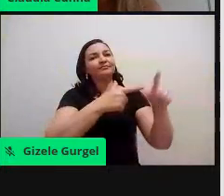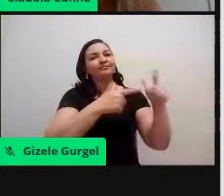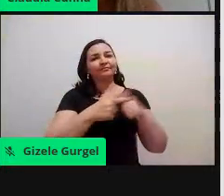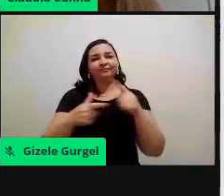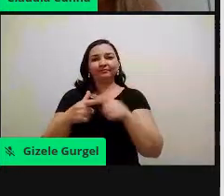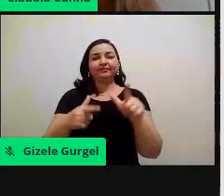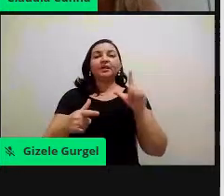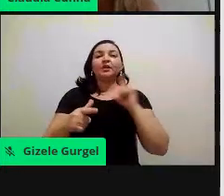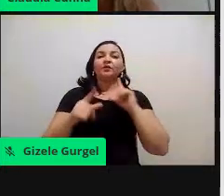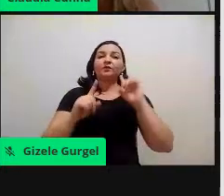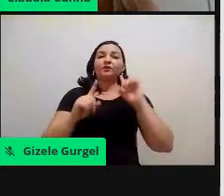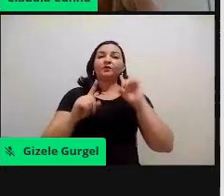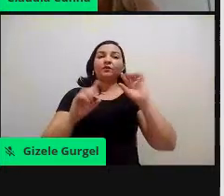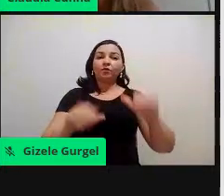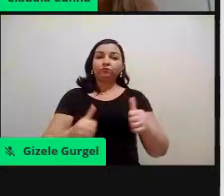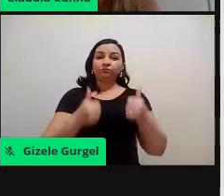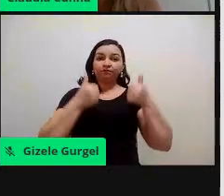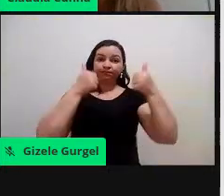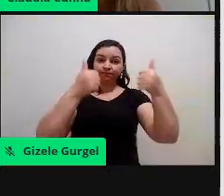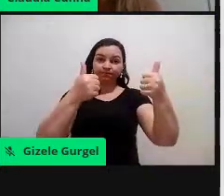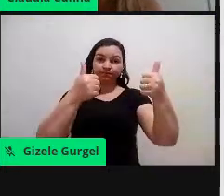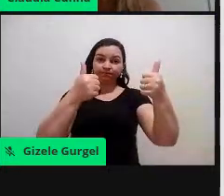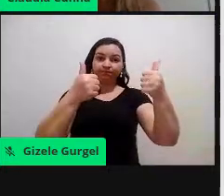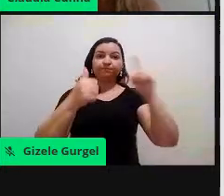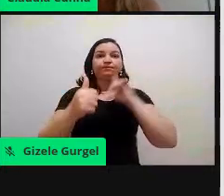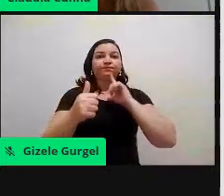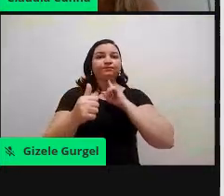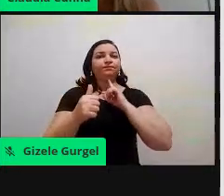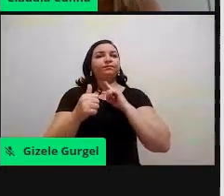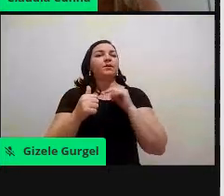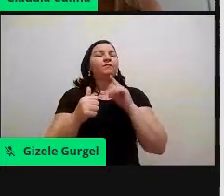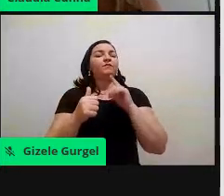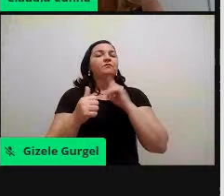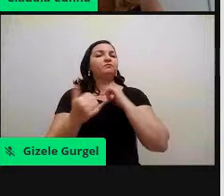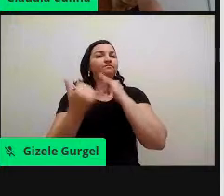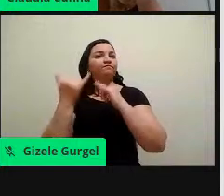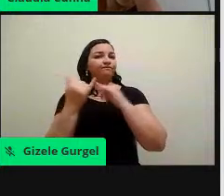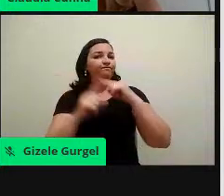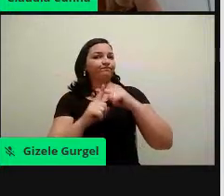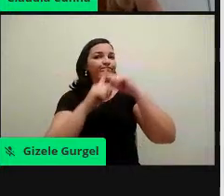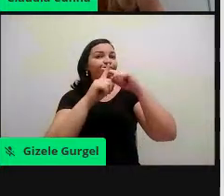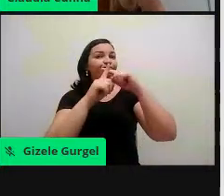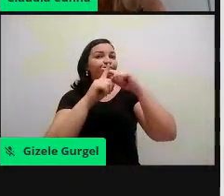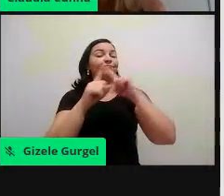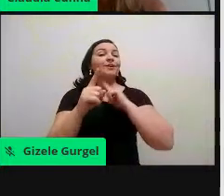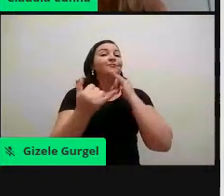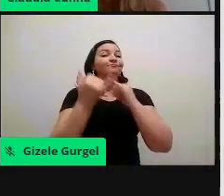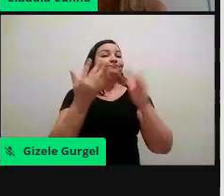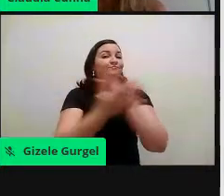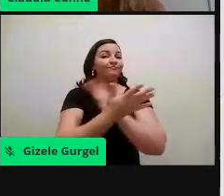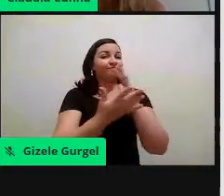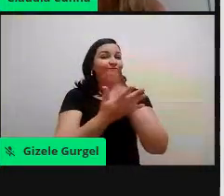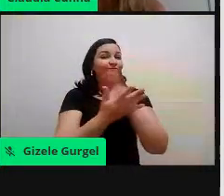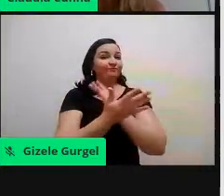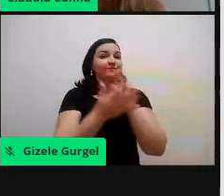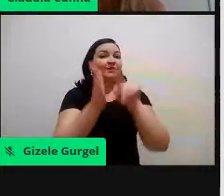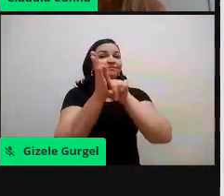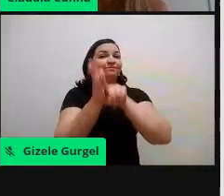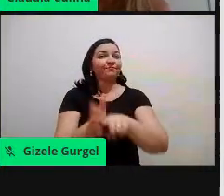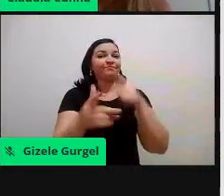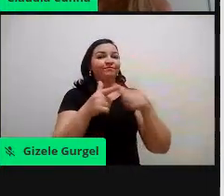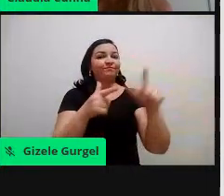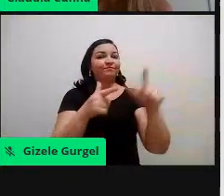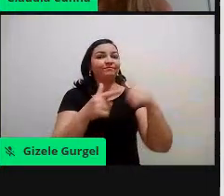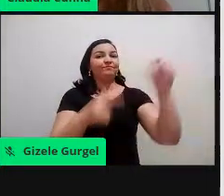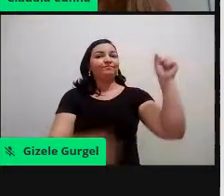positivos, né, tiveram muitos impactos positivos, porém, também tiveram muitos impactos negativos, né?